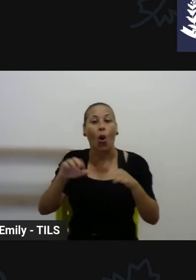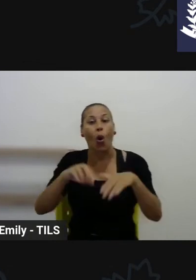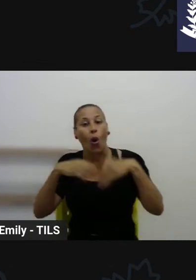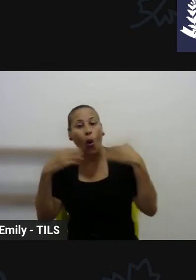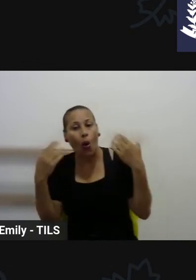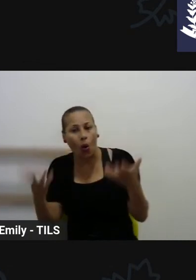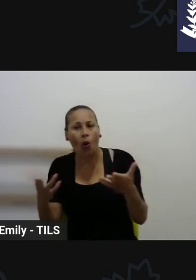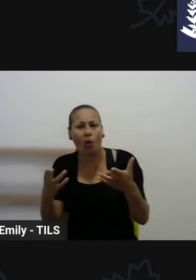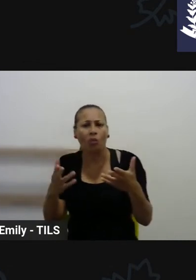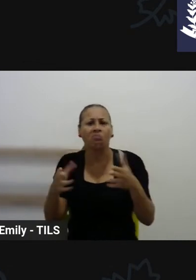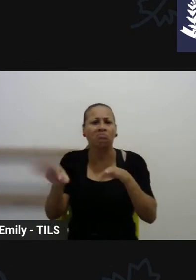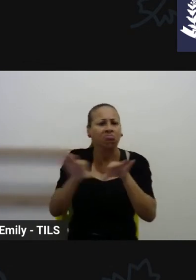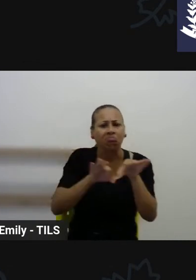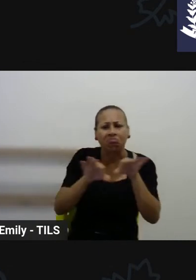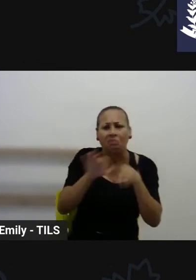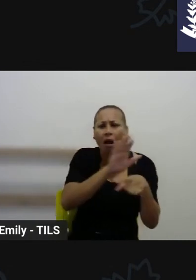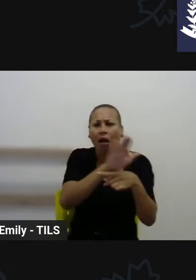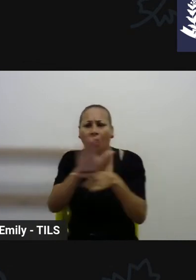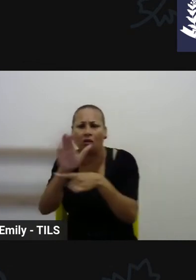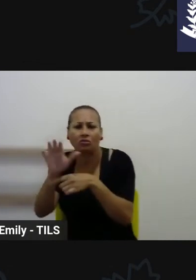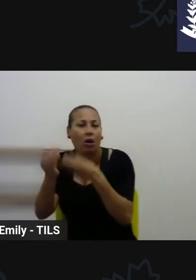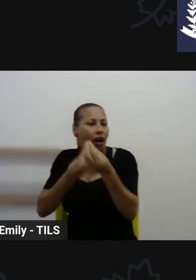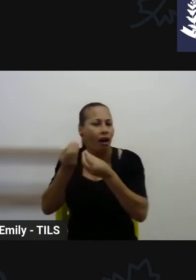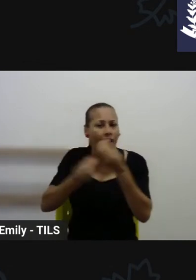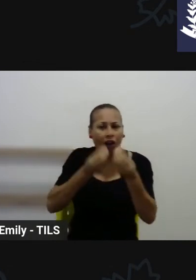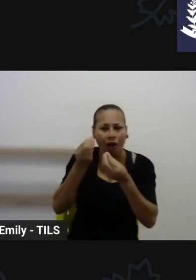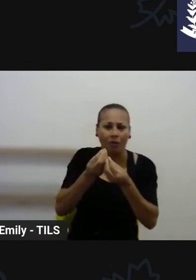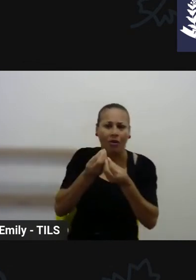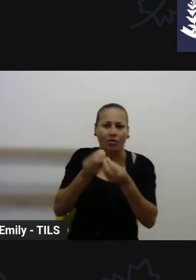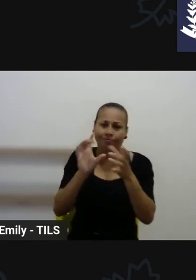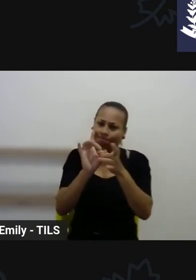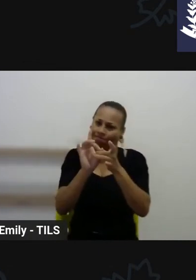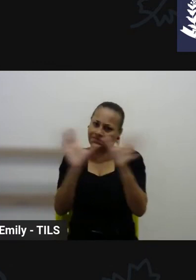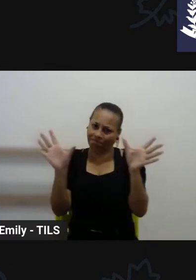acompanhamento, de ajuda, tá, então fiquem à vontade.